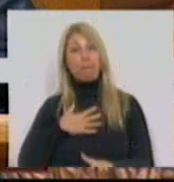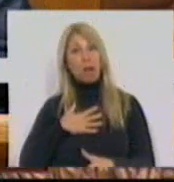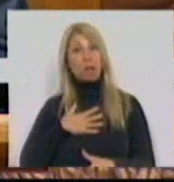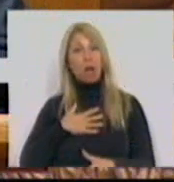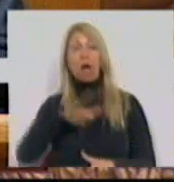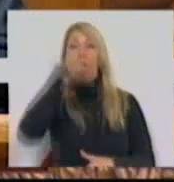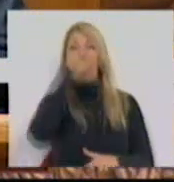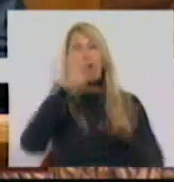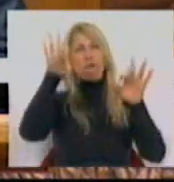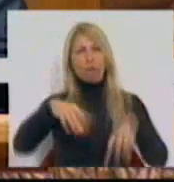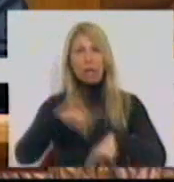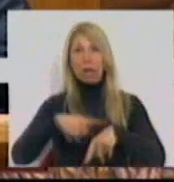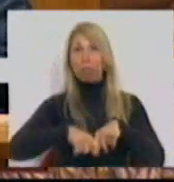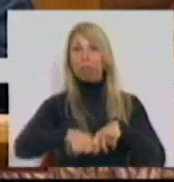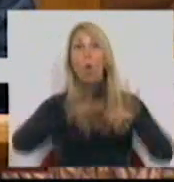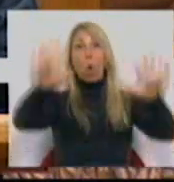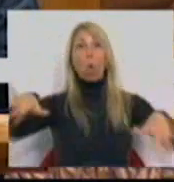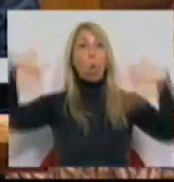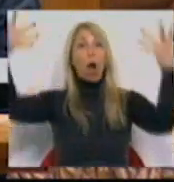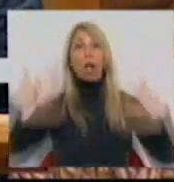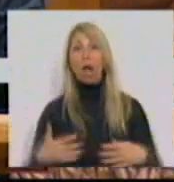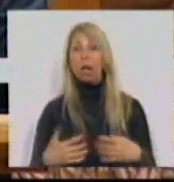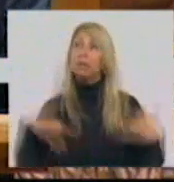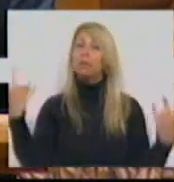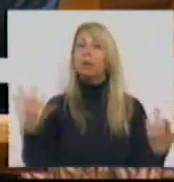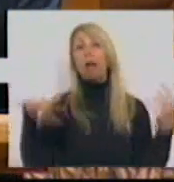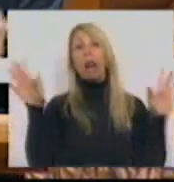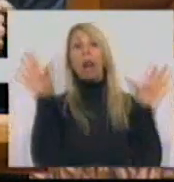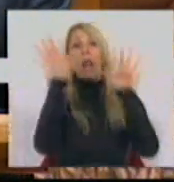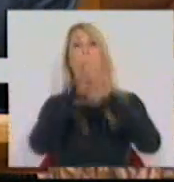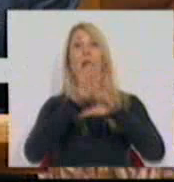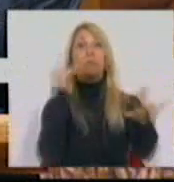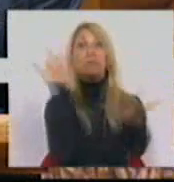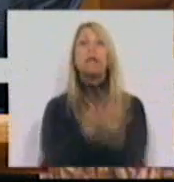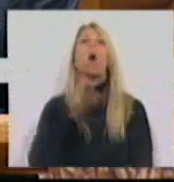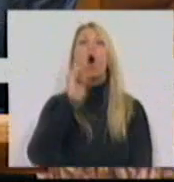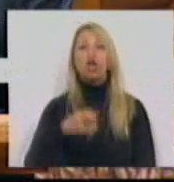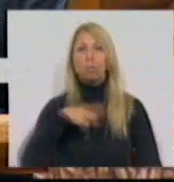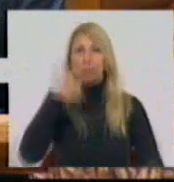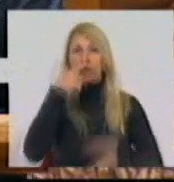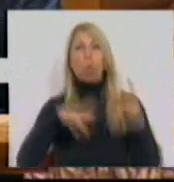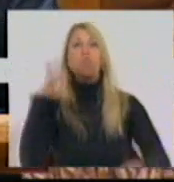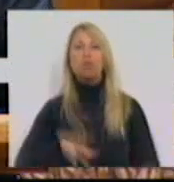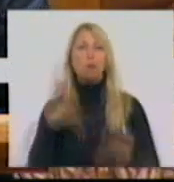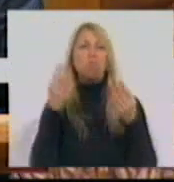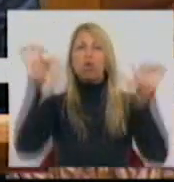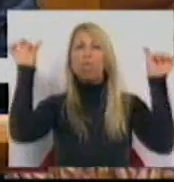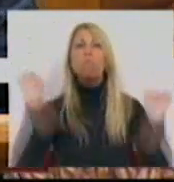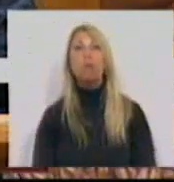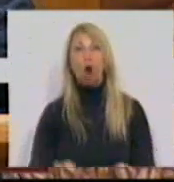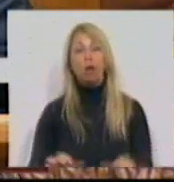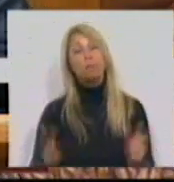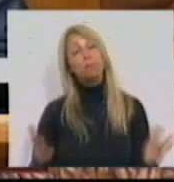Um governo que no final do seu mandato, quaisquer que sejam os cantos de sereia, vai deixar os portugueses e o país muito pior. O mais